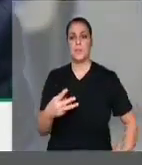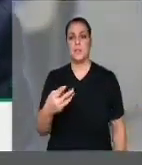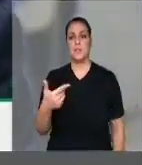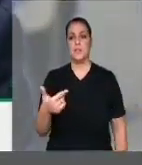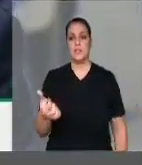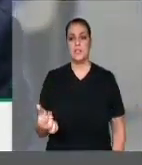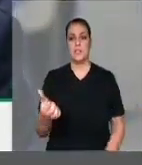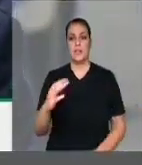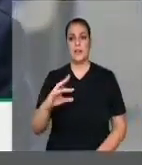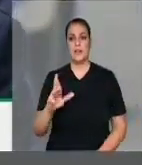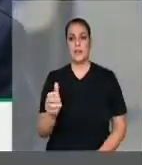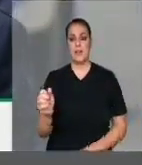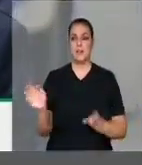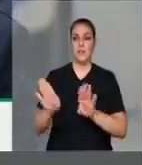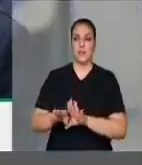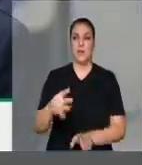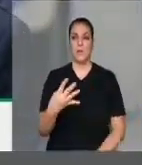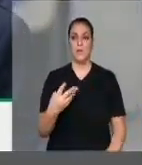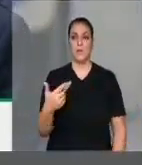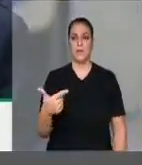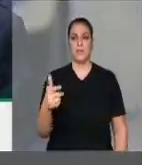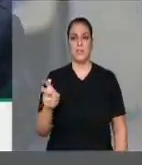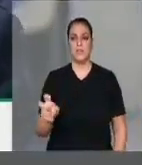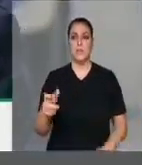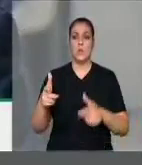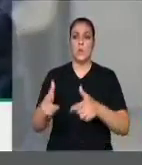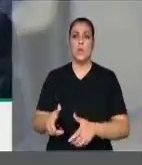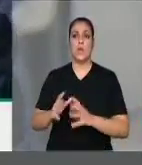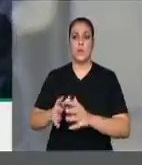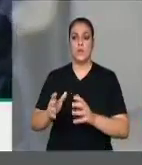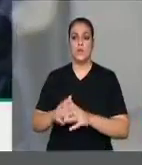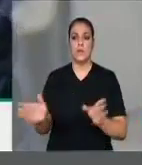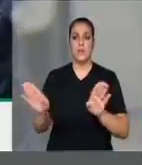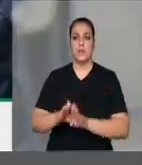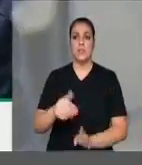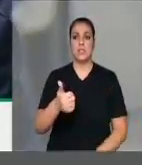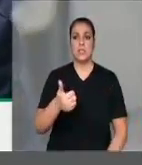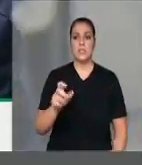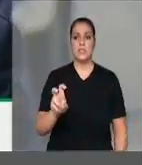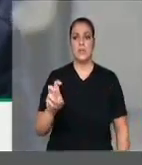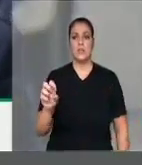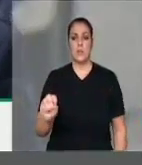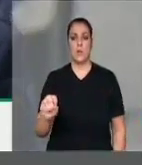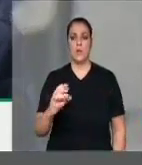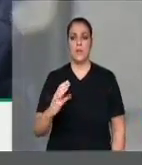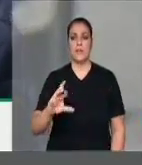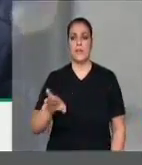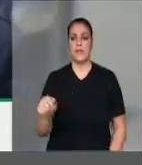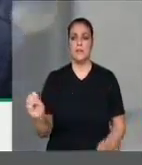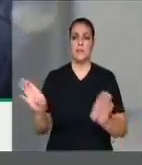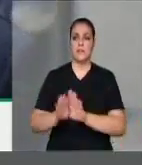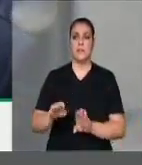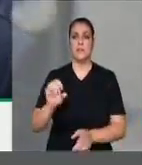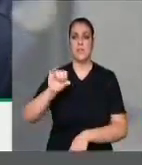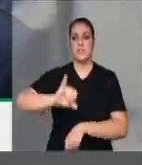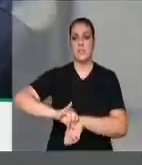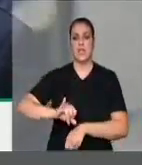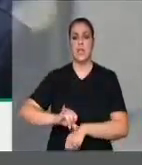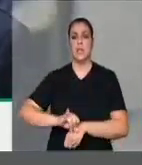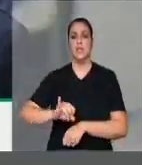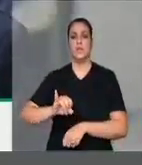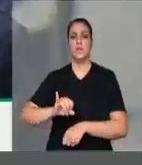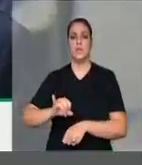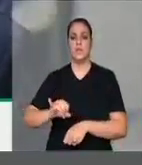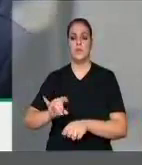CRAs, 425 espaços de convivência, 158 CRAs, centros de especialização da